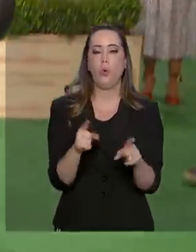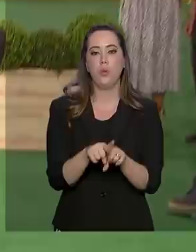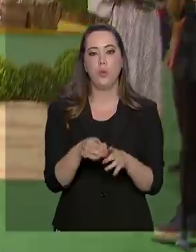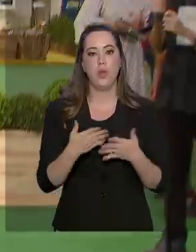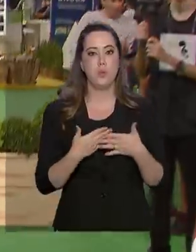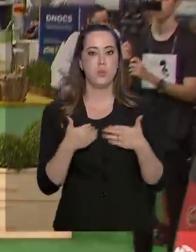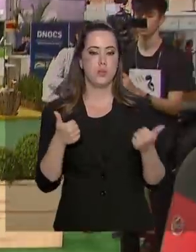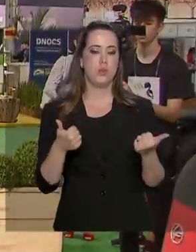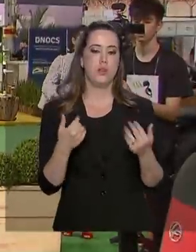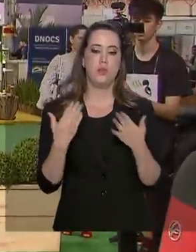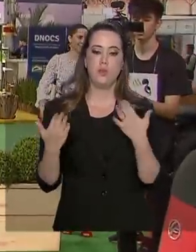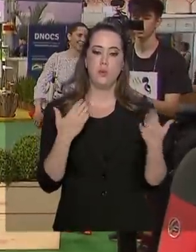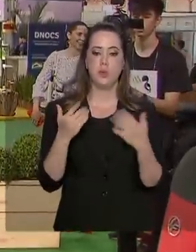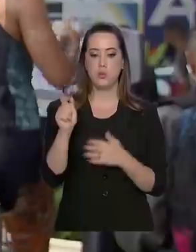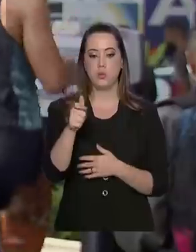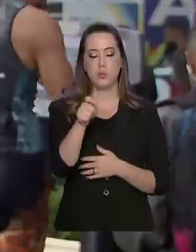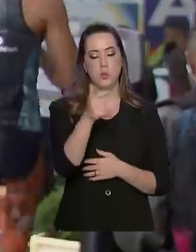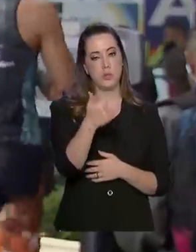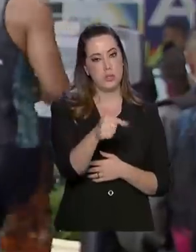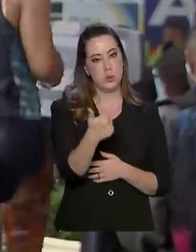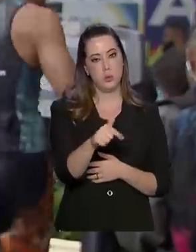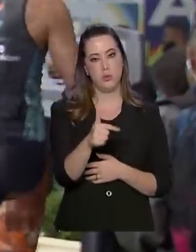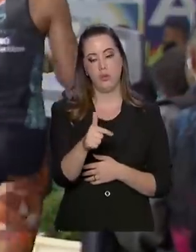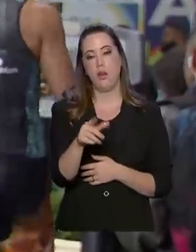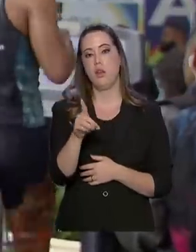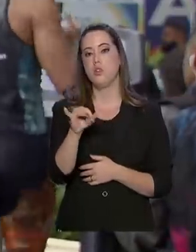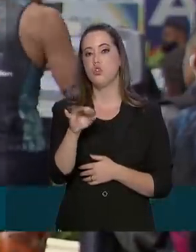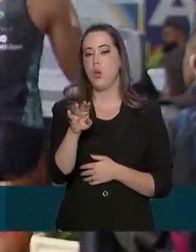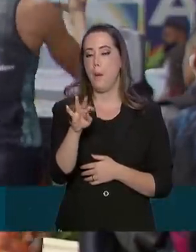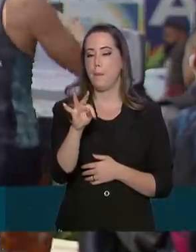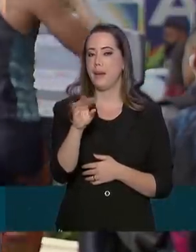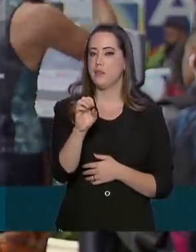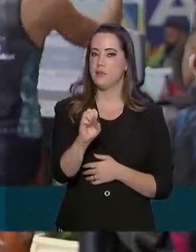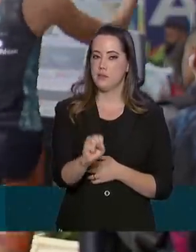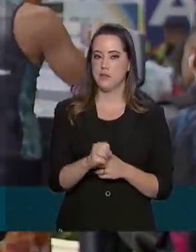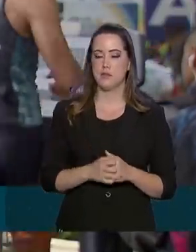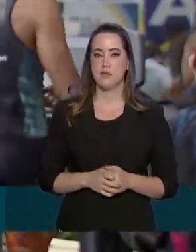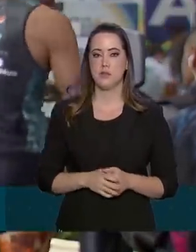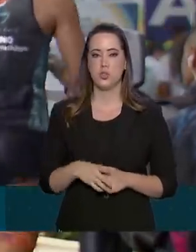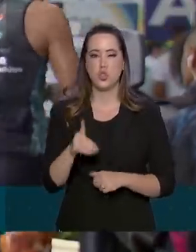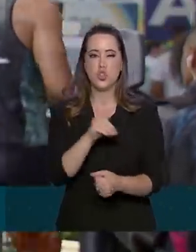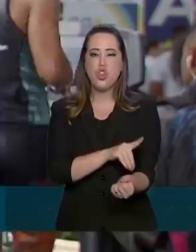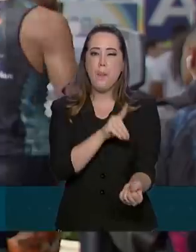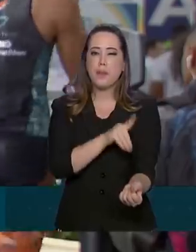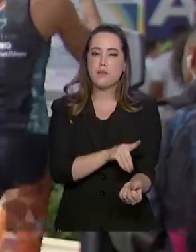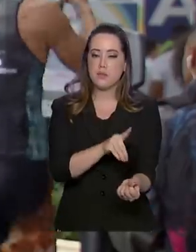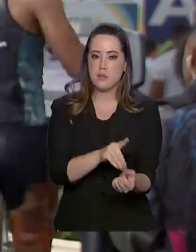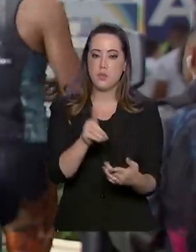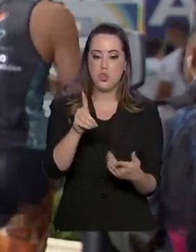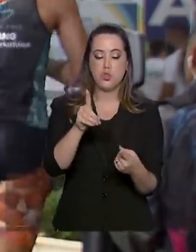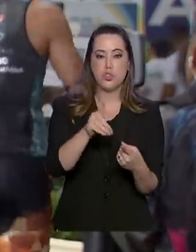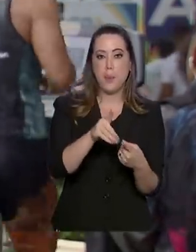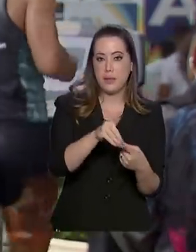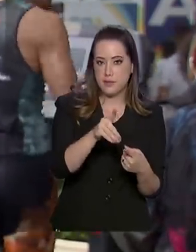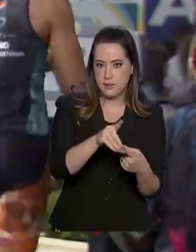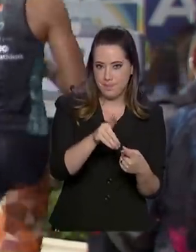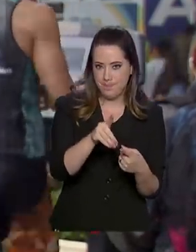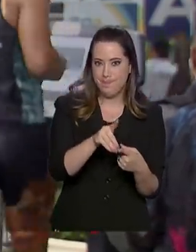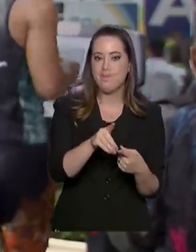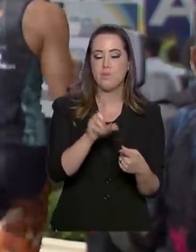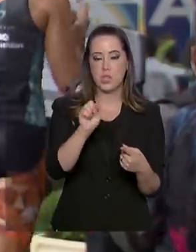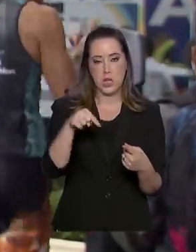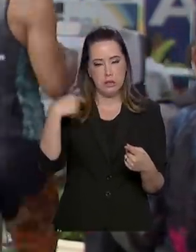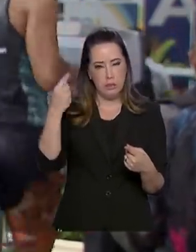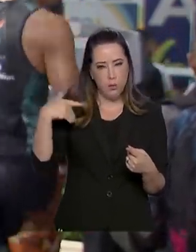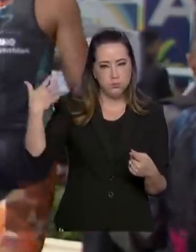saudável que muita gente que não é diabética. Fabiano superou todos os obstáculos que a doença impõe, depois de encarar várias corridas